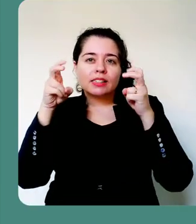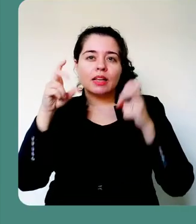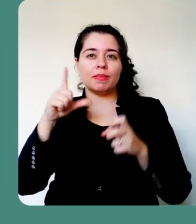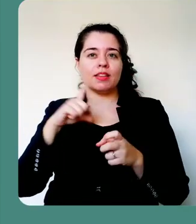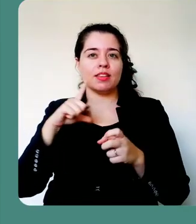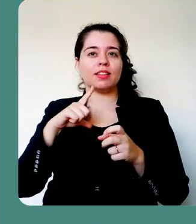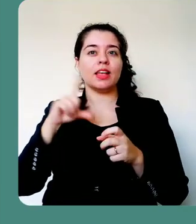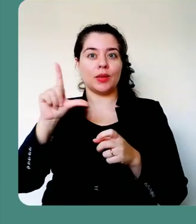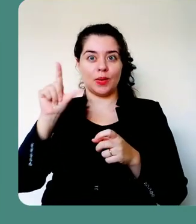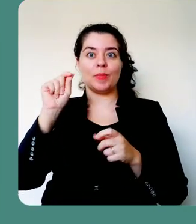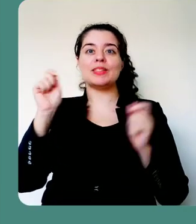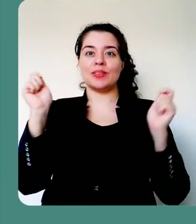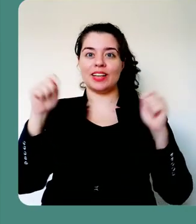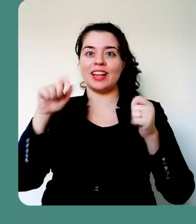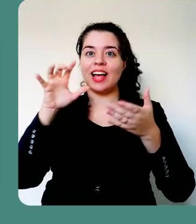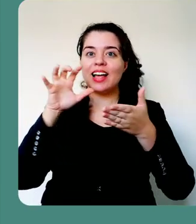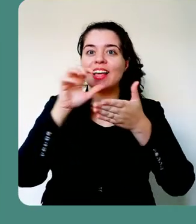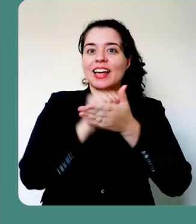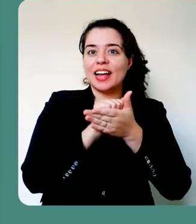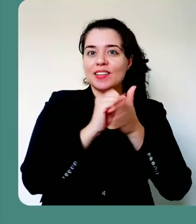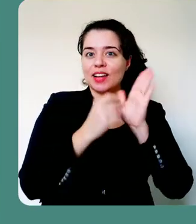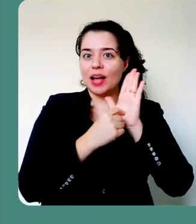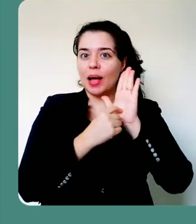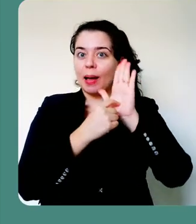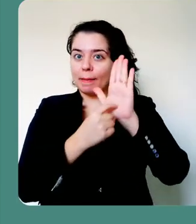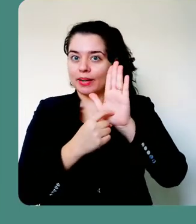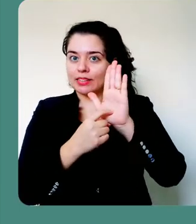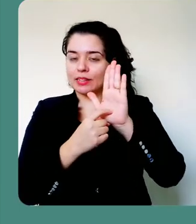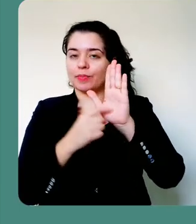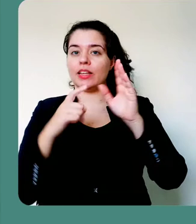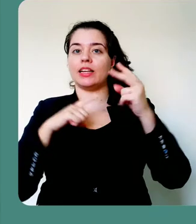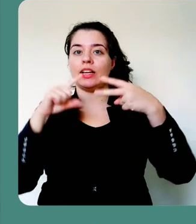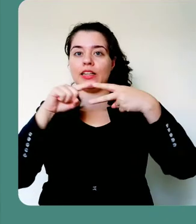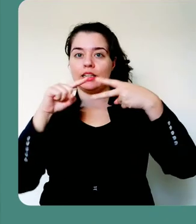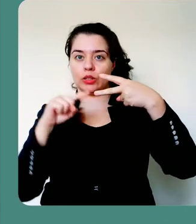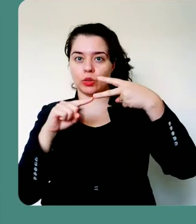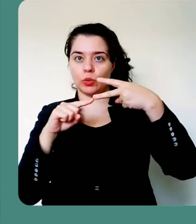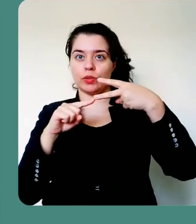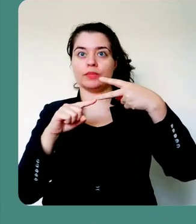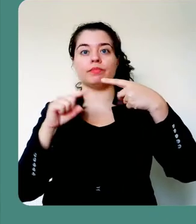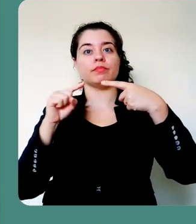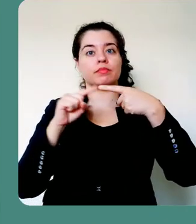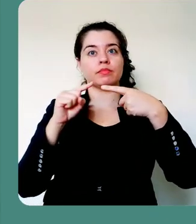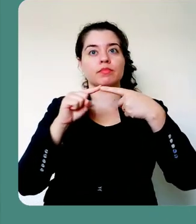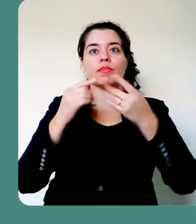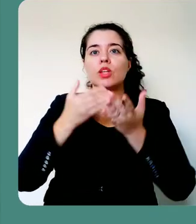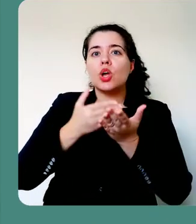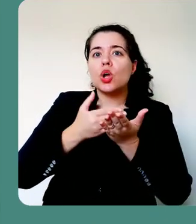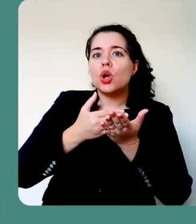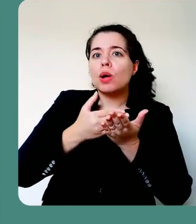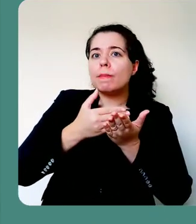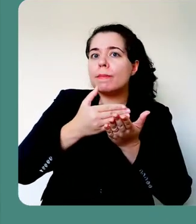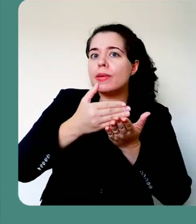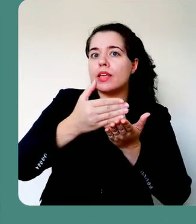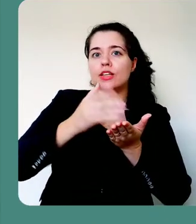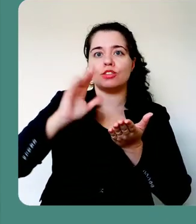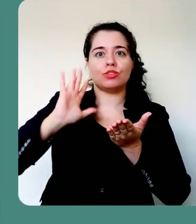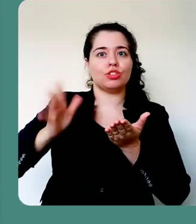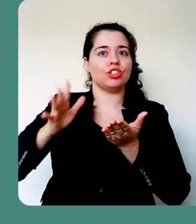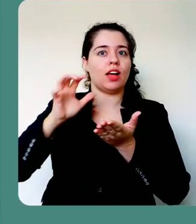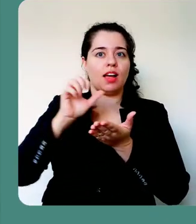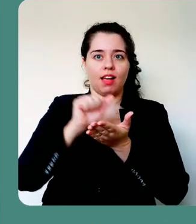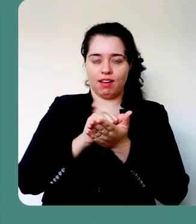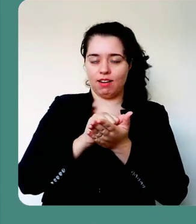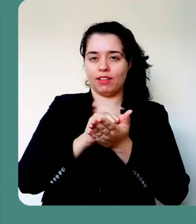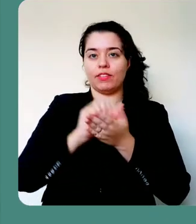tem a opção de Gravar a Apresentação de Slides. E há duas opções, tanto de iniciar a gravação do começo